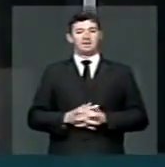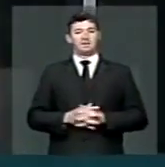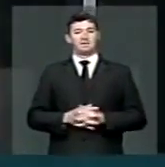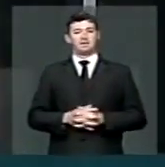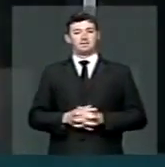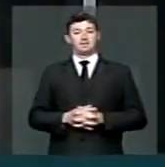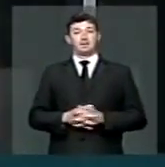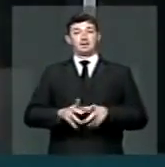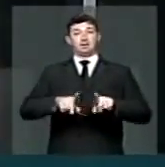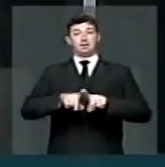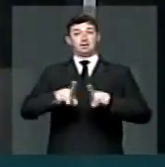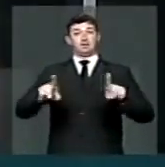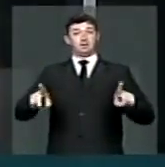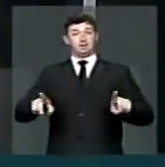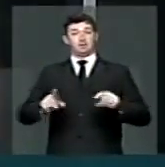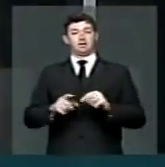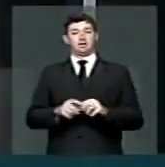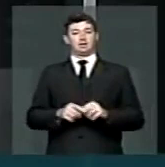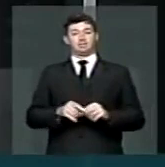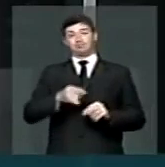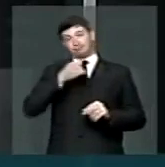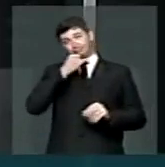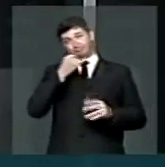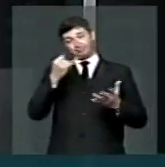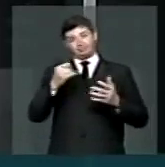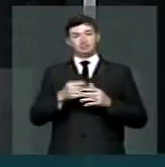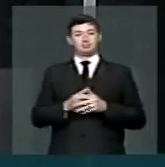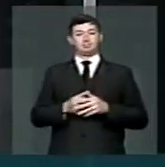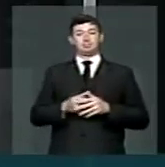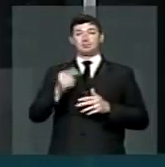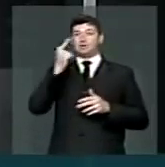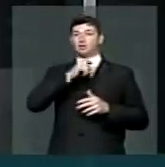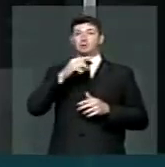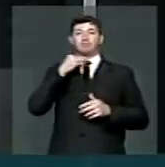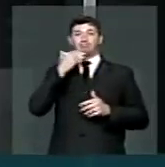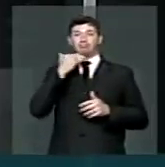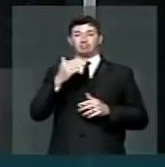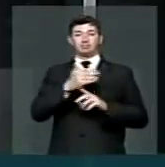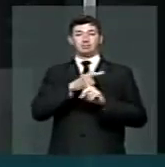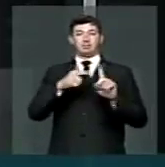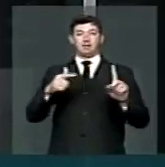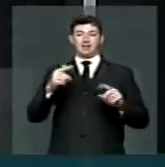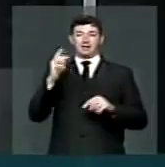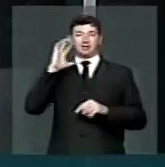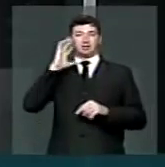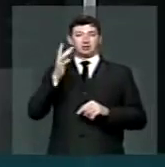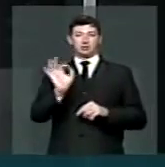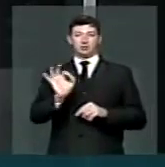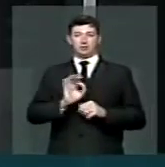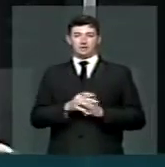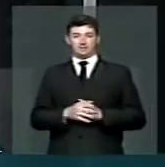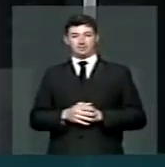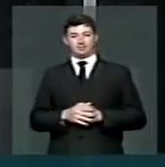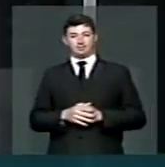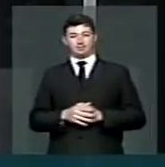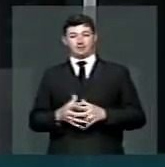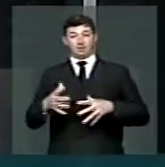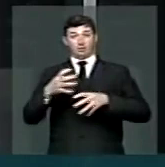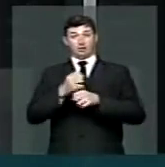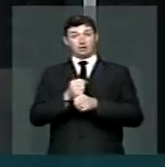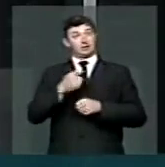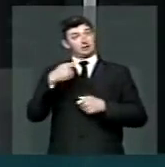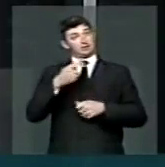Mas, infelizmente, ainda não chegamos nem à metade do quórum